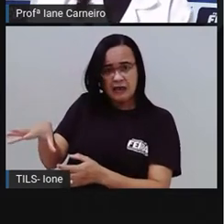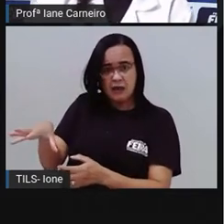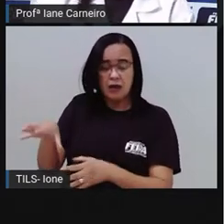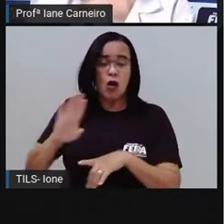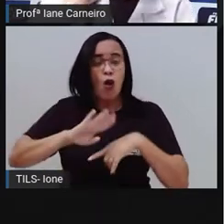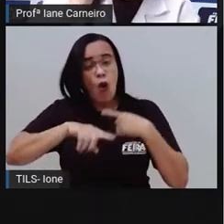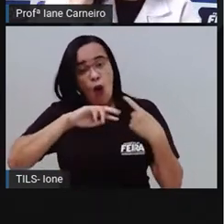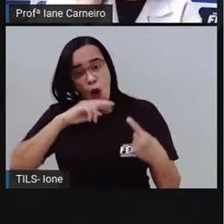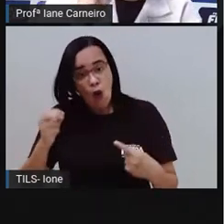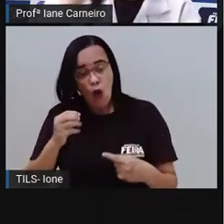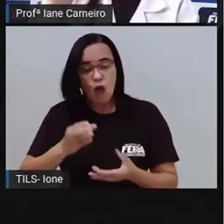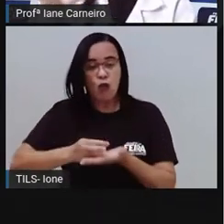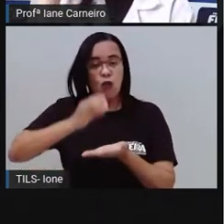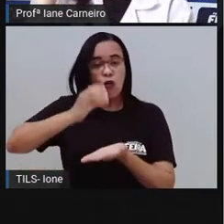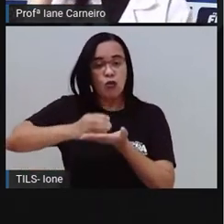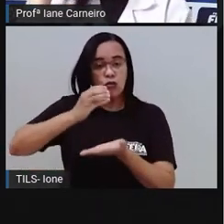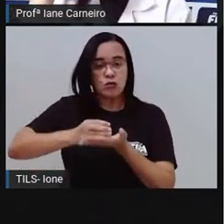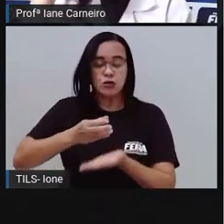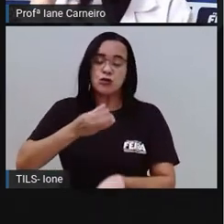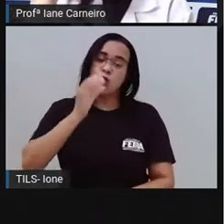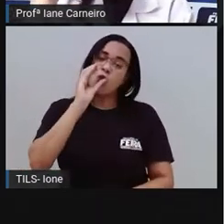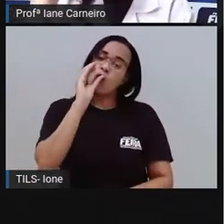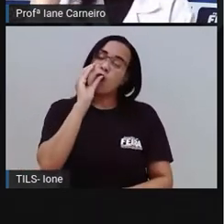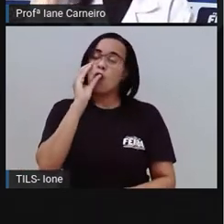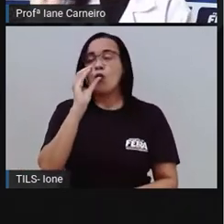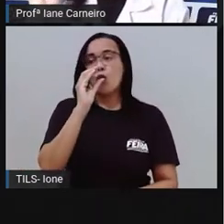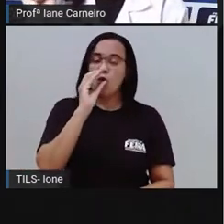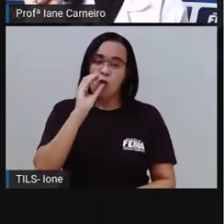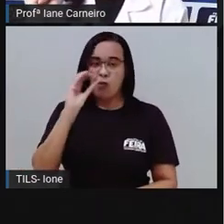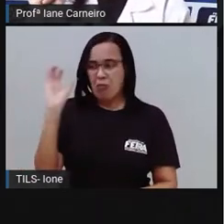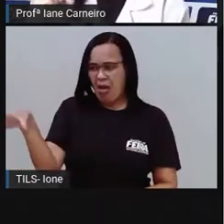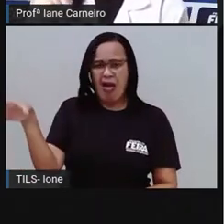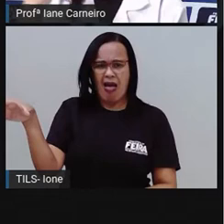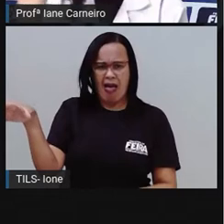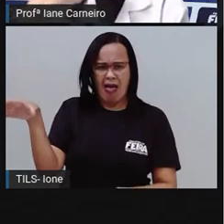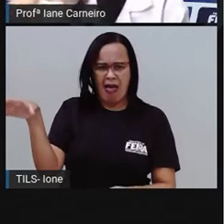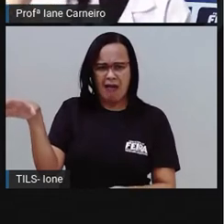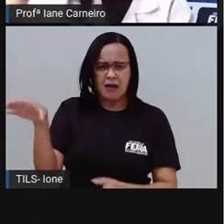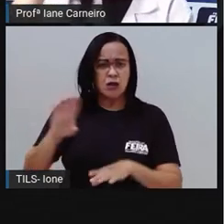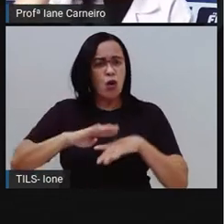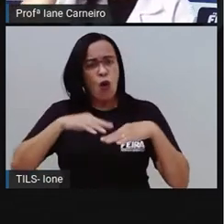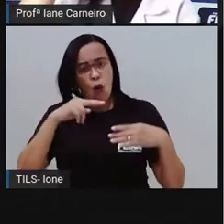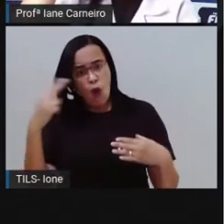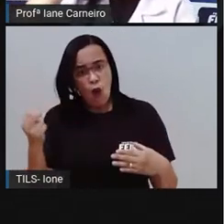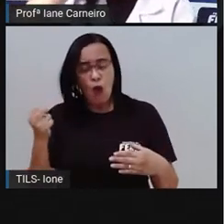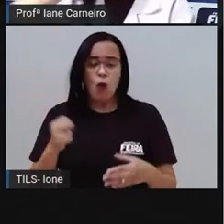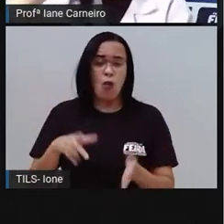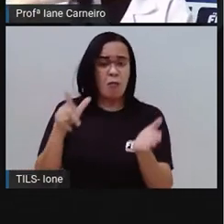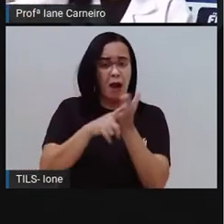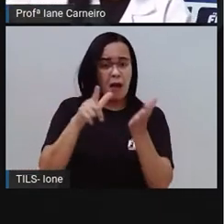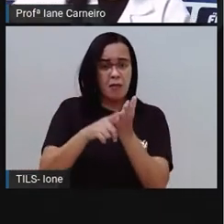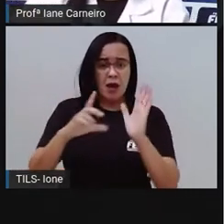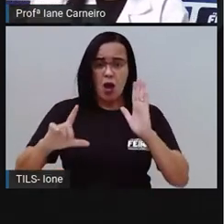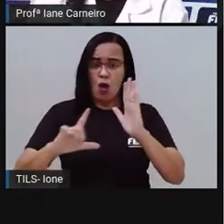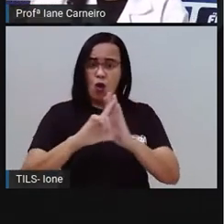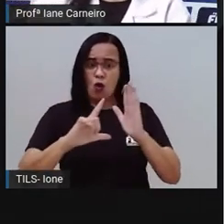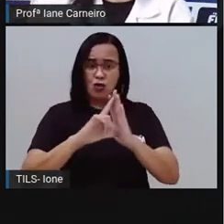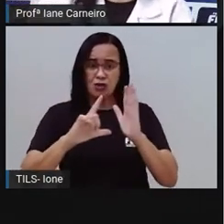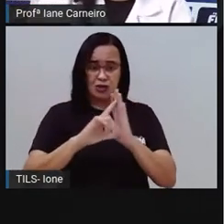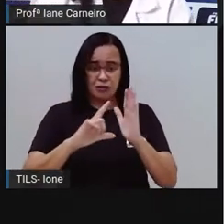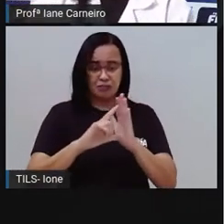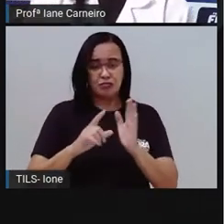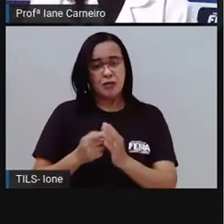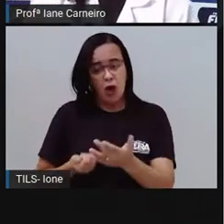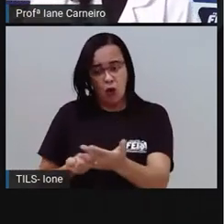Ou que saiu da loja e o comprovante que a vendedora deu, a pessoa, ah, não vai prestar não, amassou e jogou fora,